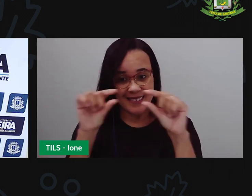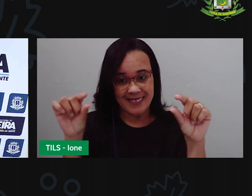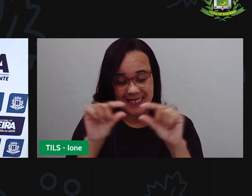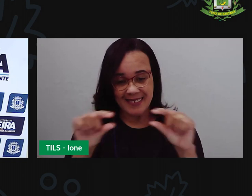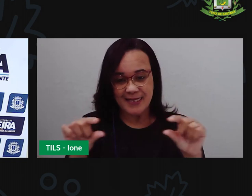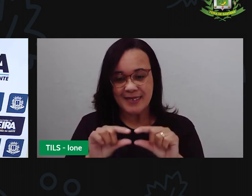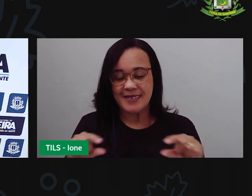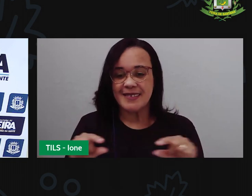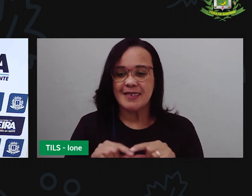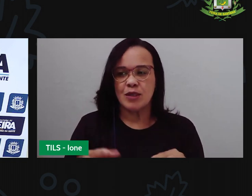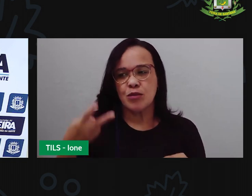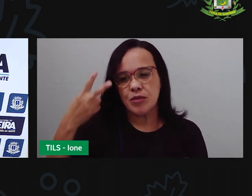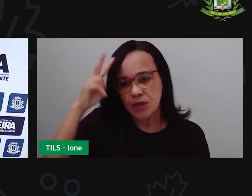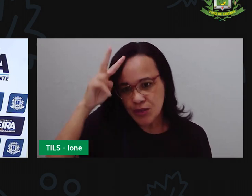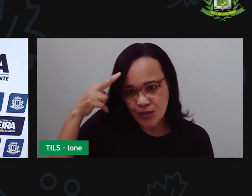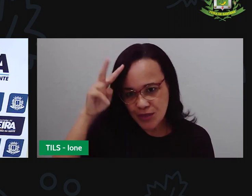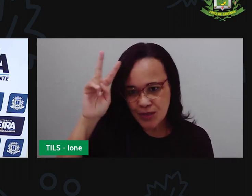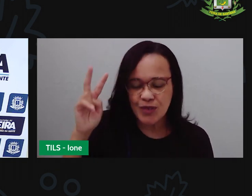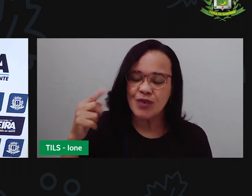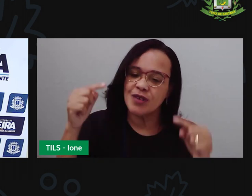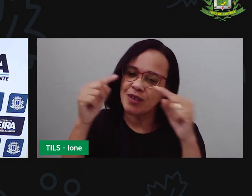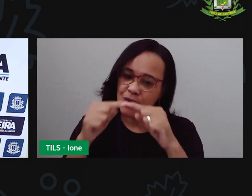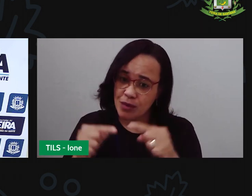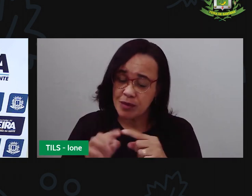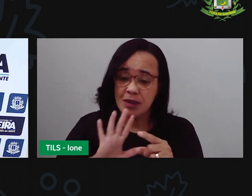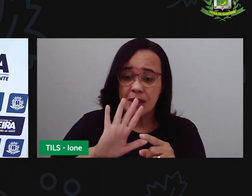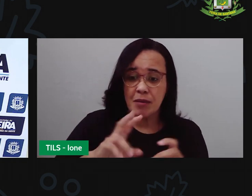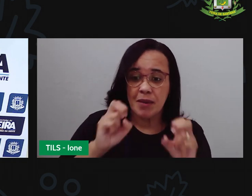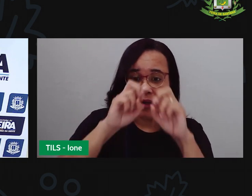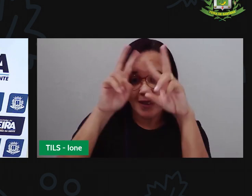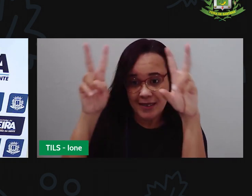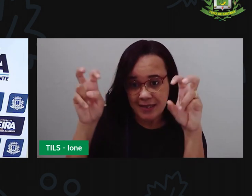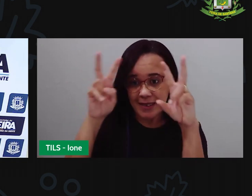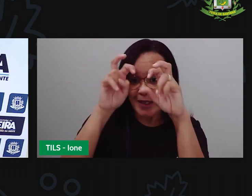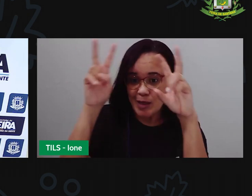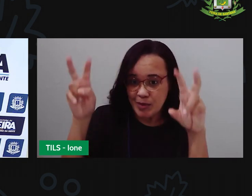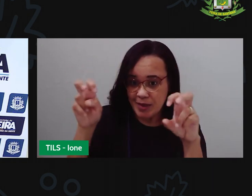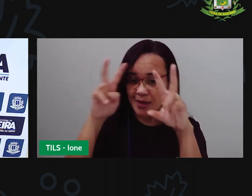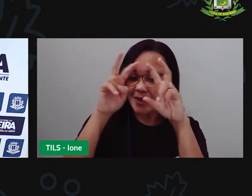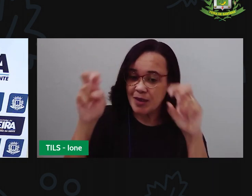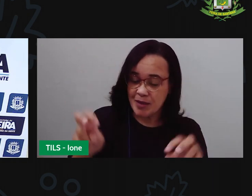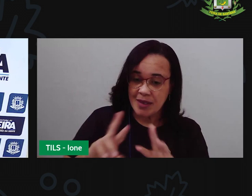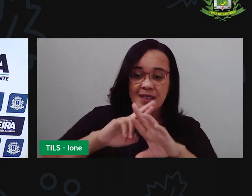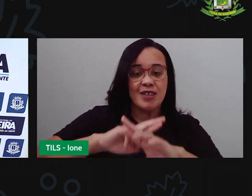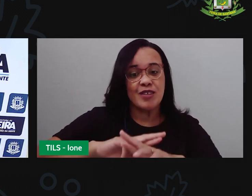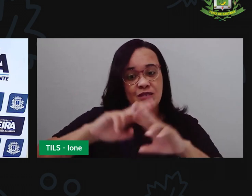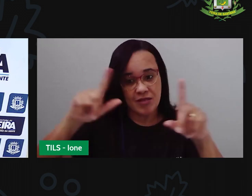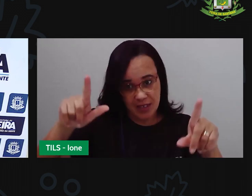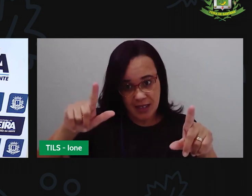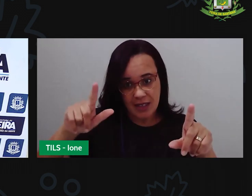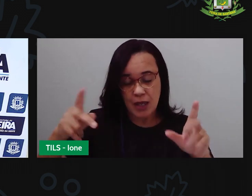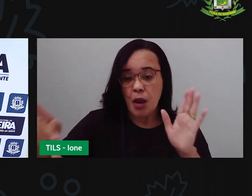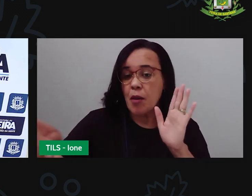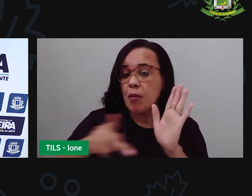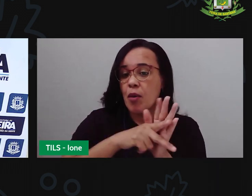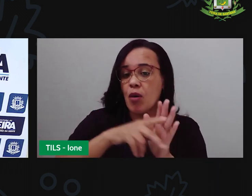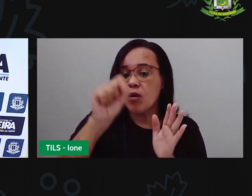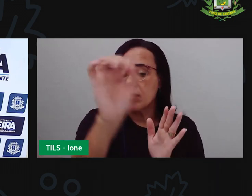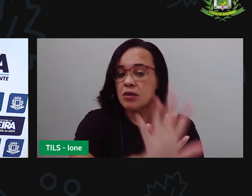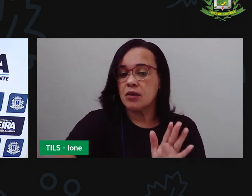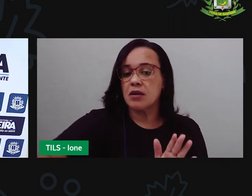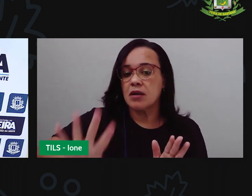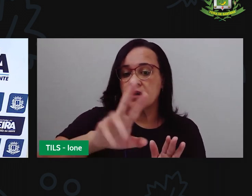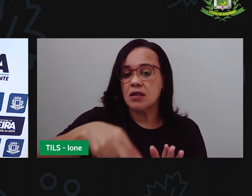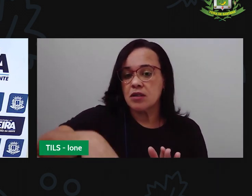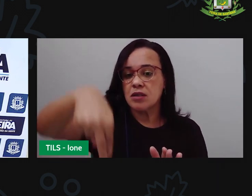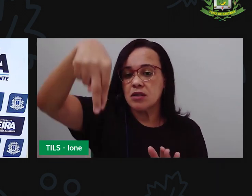uma história sobre diferentes temas. Ela é típica da região nordeste e você vai ser ali abordando